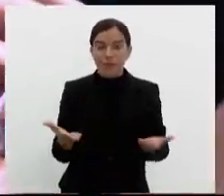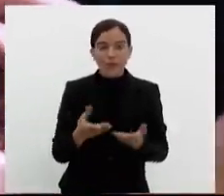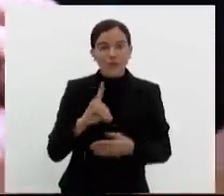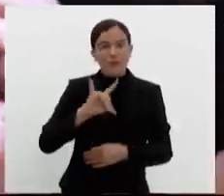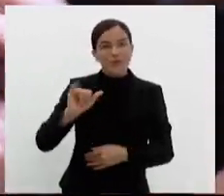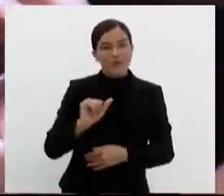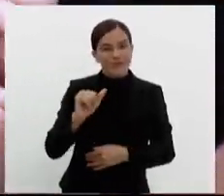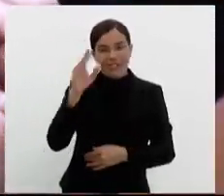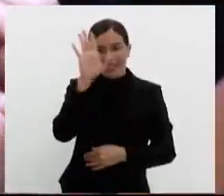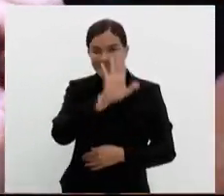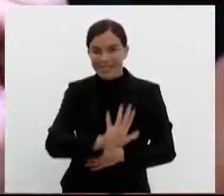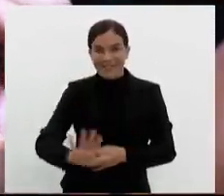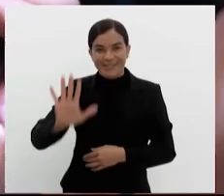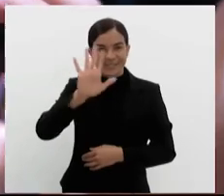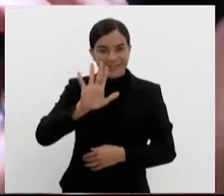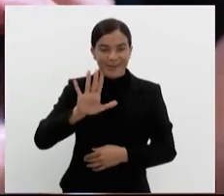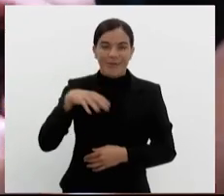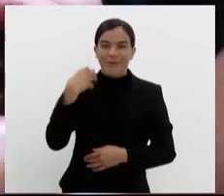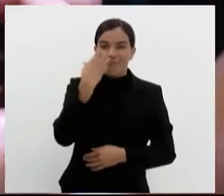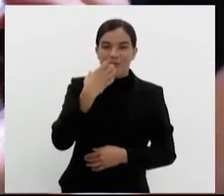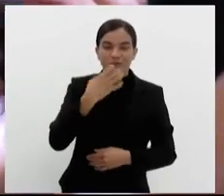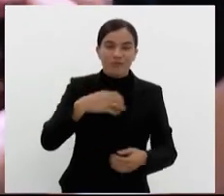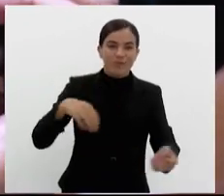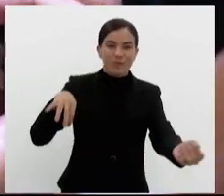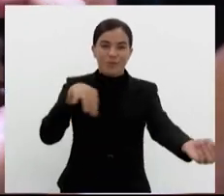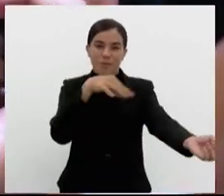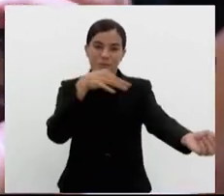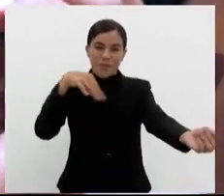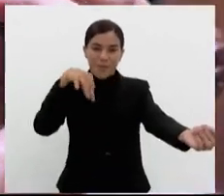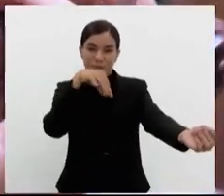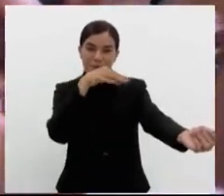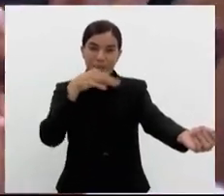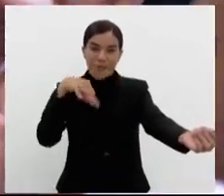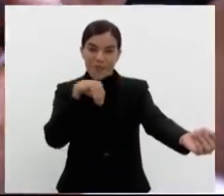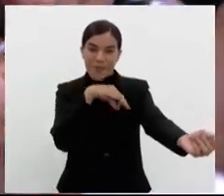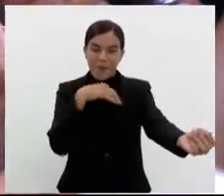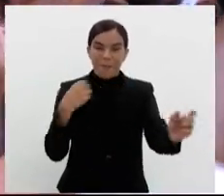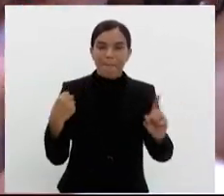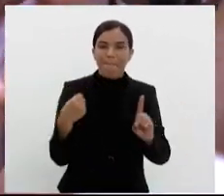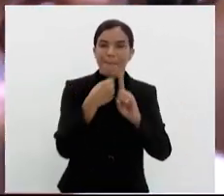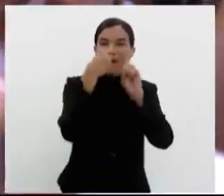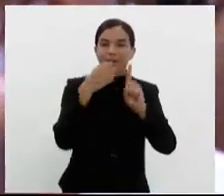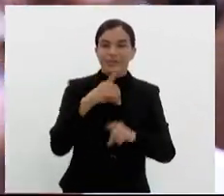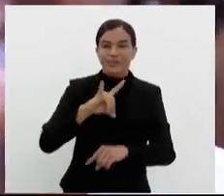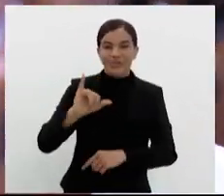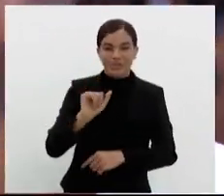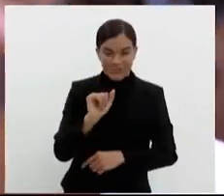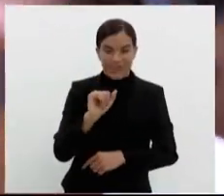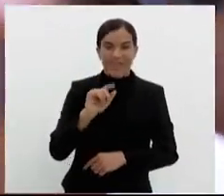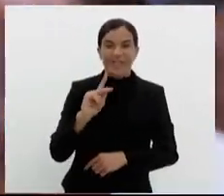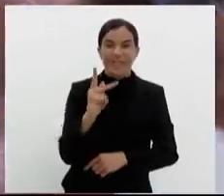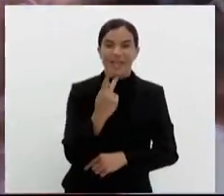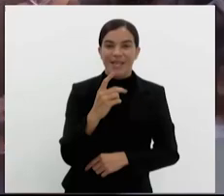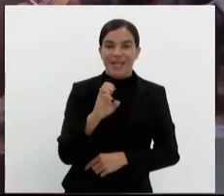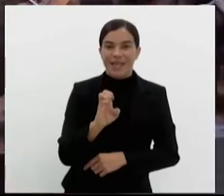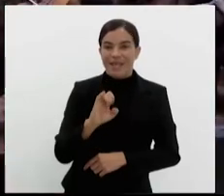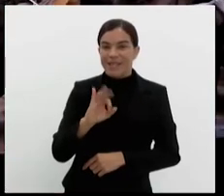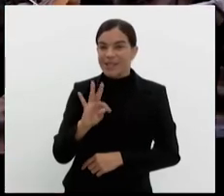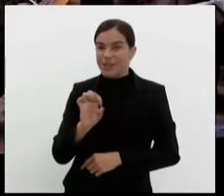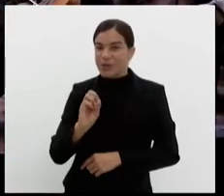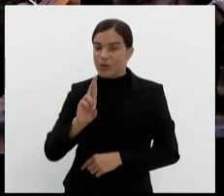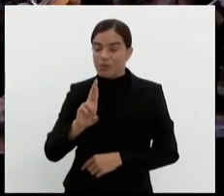clássica. A data foi escolhida por marcar o aniversário de Heitor Villa-Lobos, um dos mais importantes